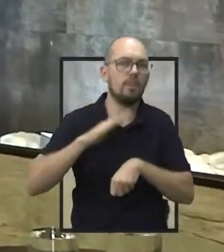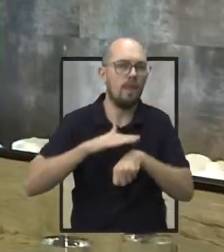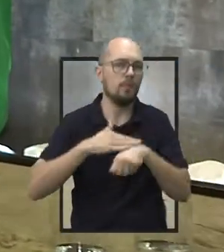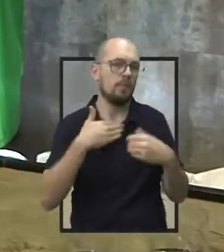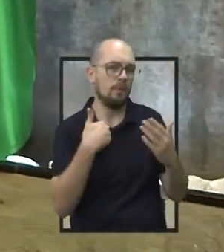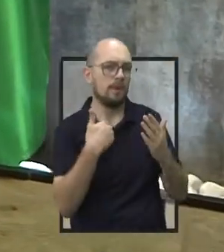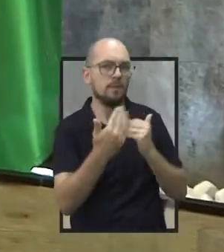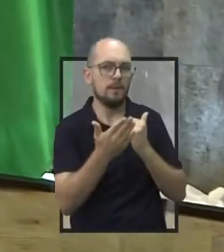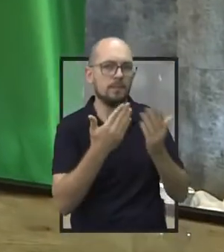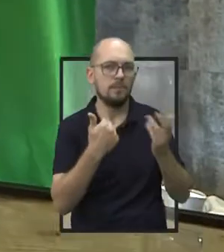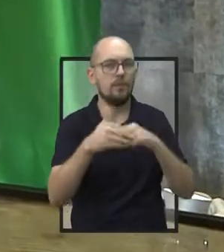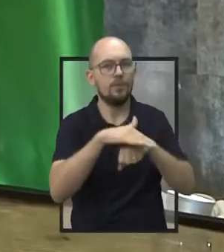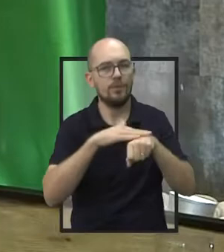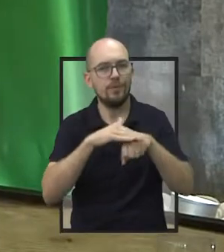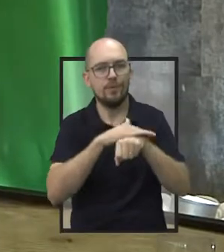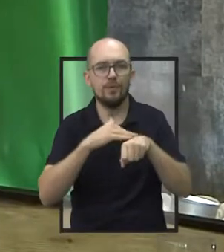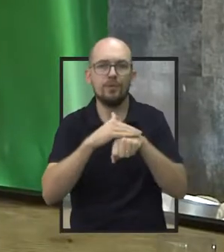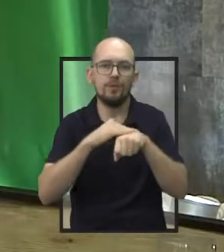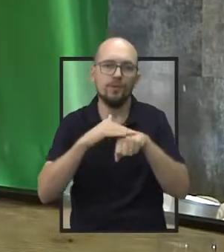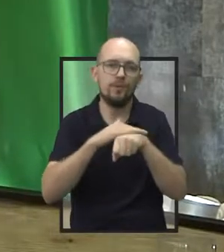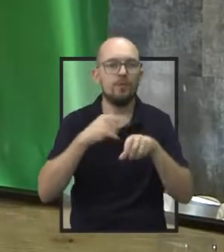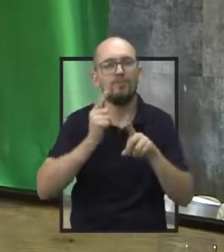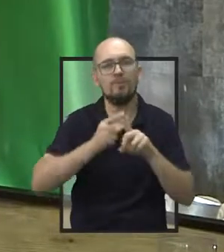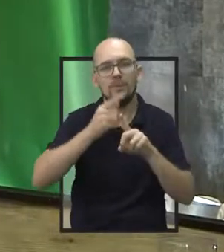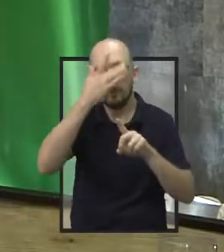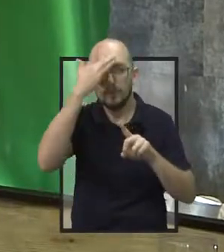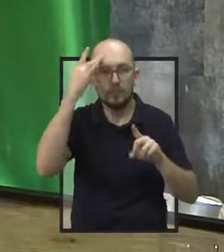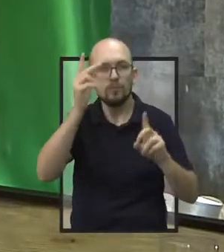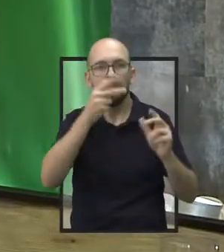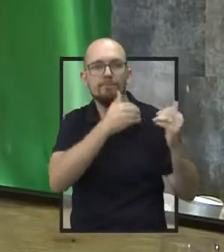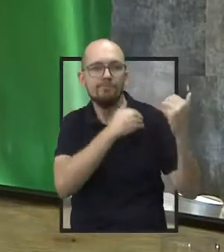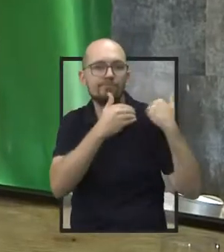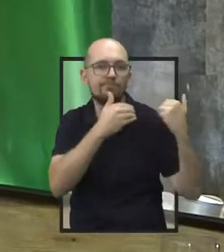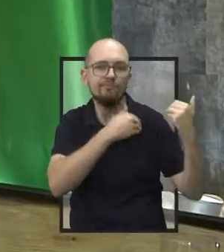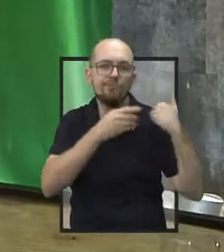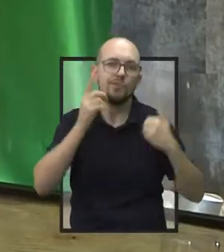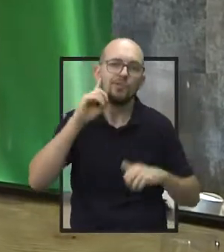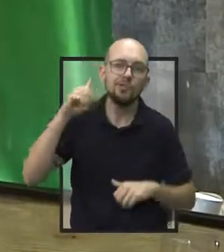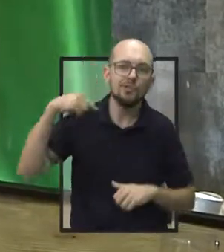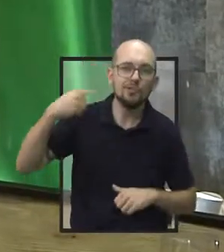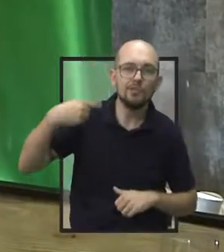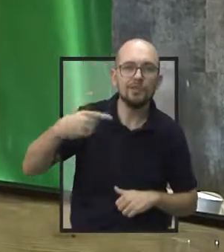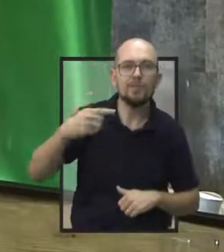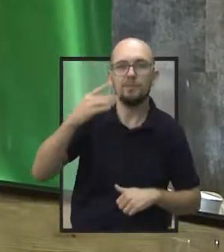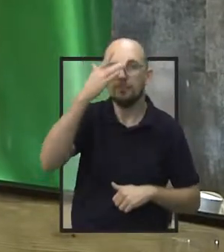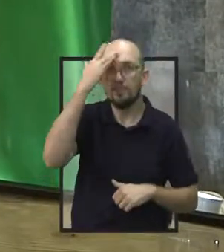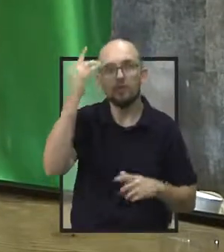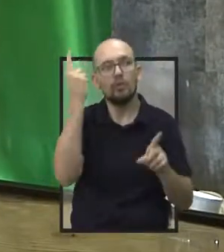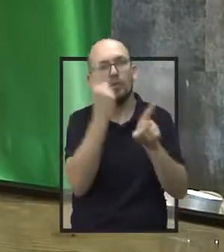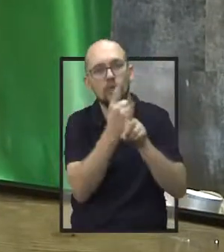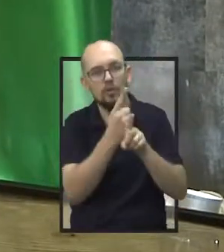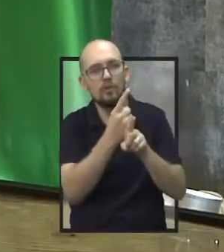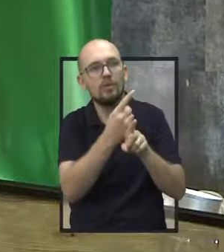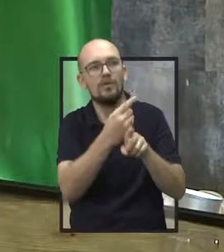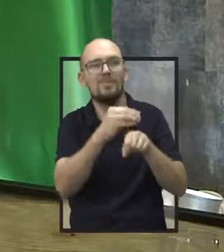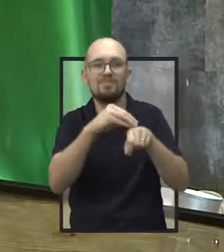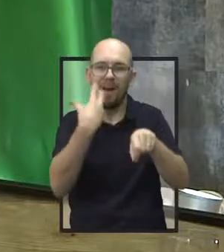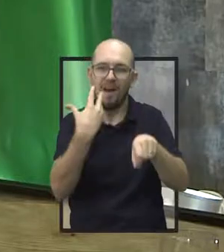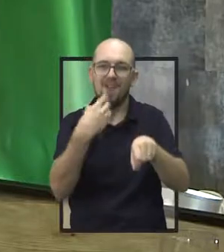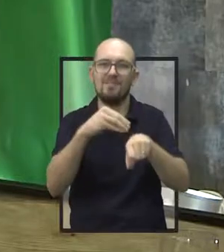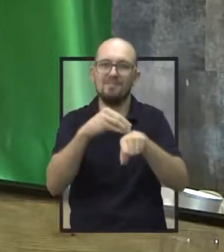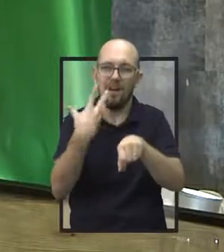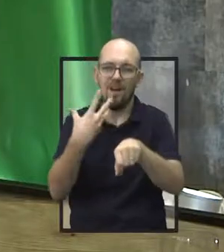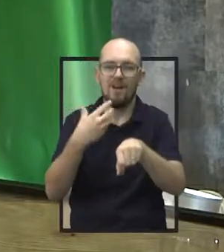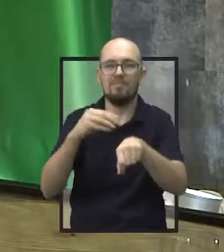assunto, inclusive até porque fui procurado por várias pessoas. No dia a dia, nos contatos que a gente tem, às vezes eu comento esse assunto e as